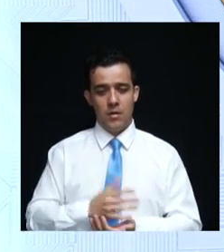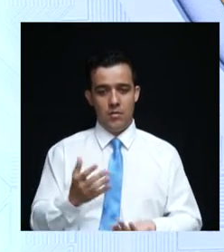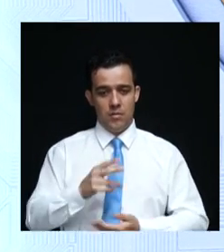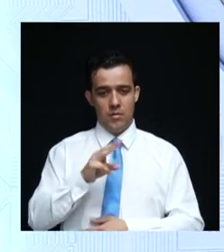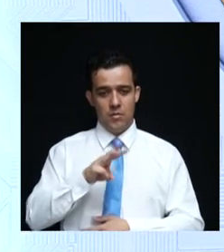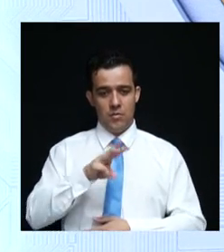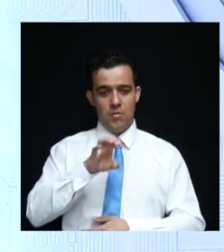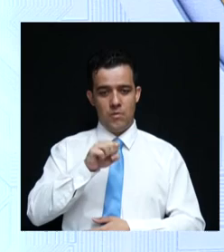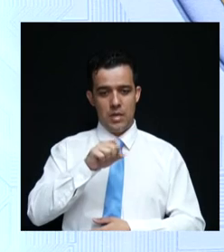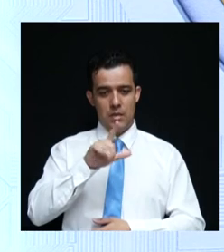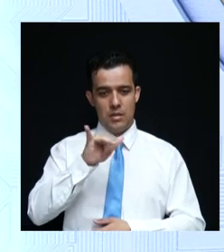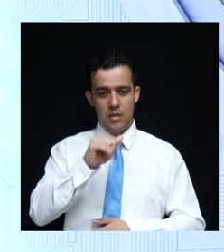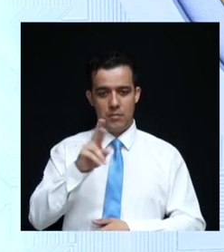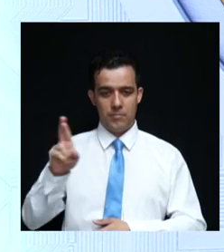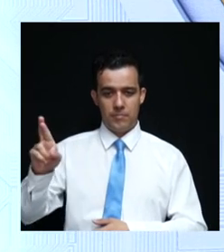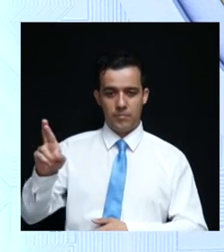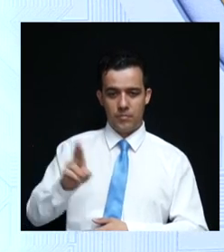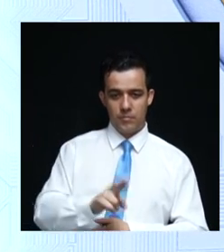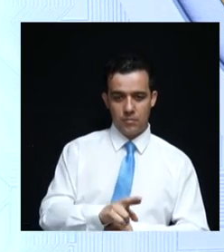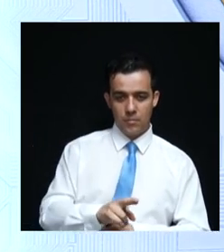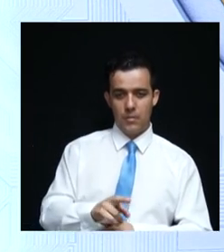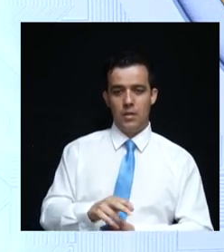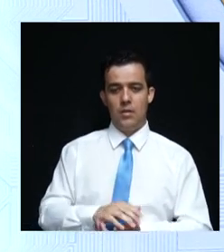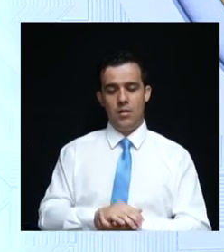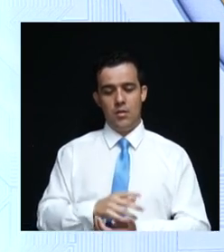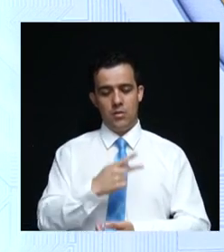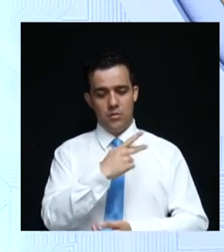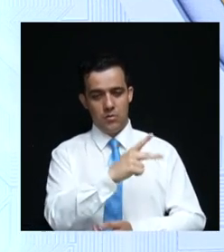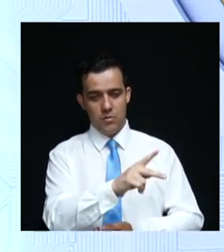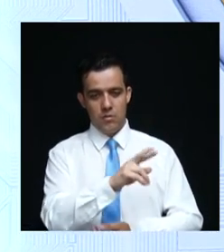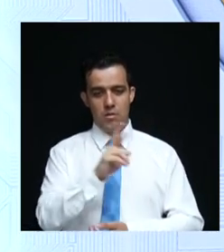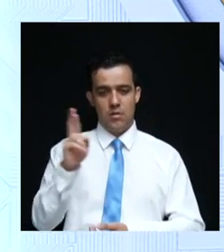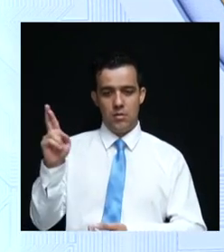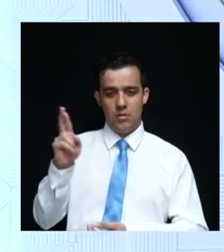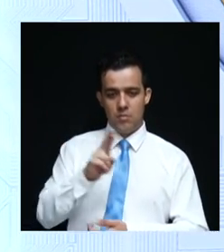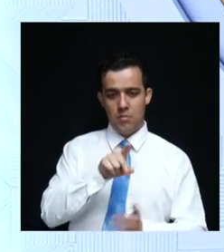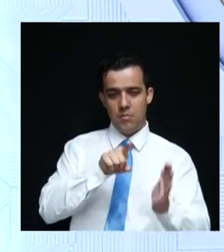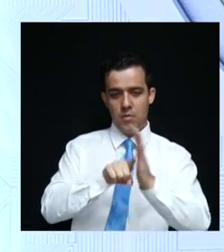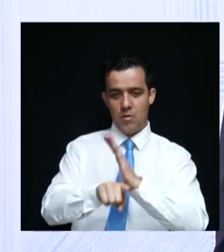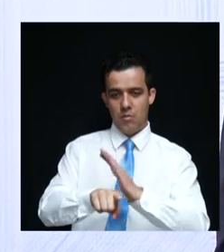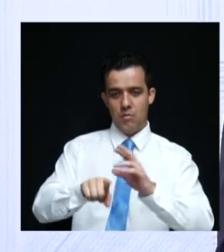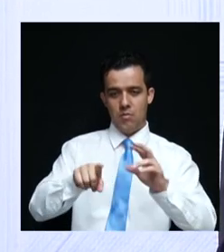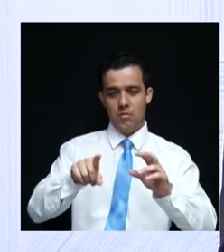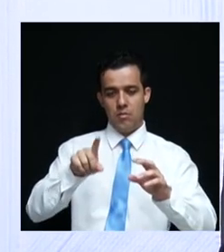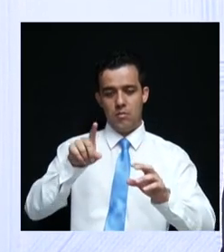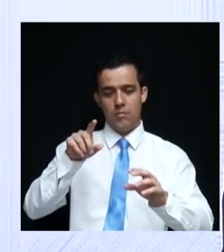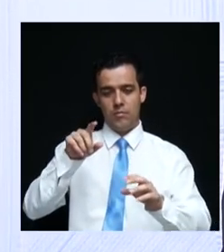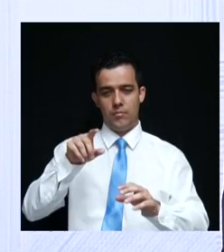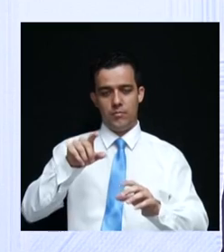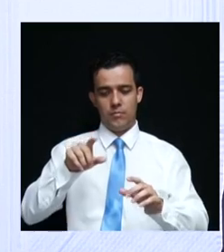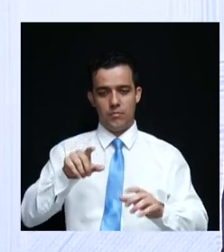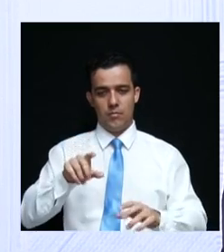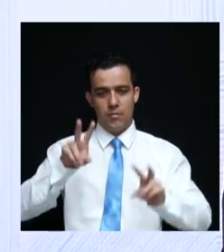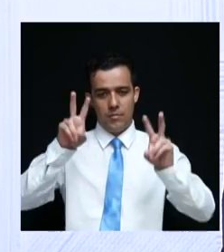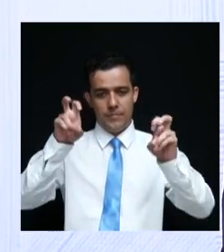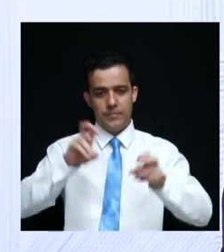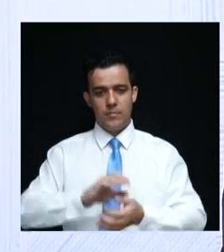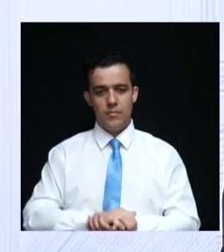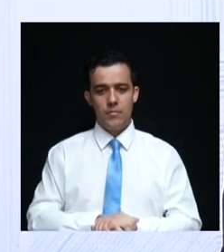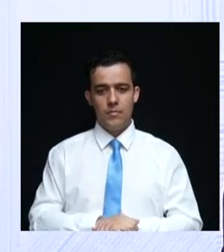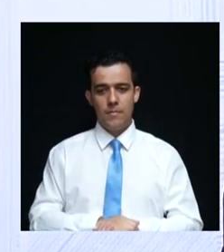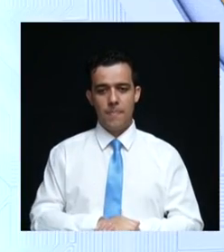escolhe alguém para comentar a pergunta que está, a resposta sua à pergunta que está no envelope. Quem eu posso ainda? Quem ele pode escolher?